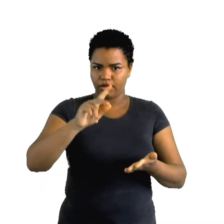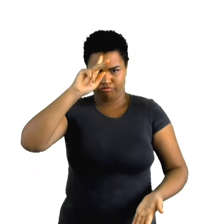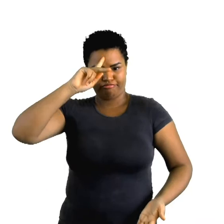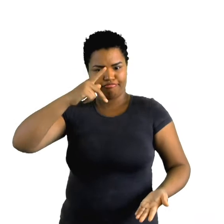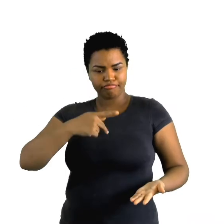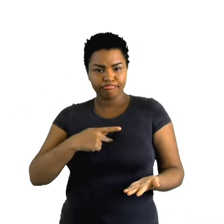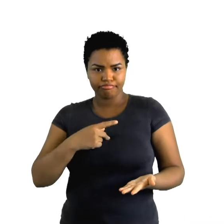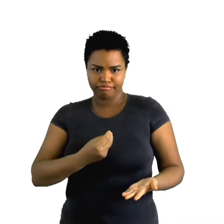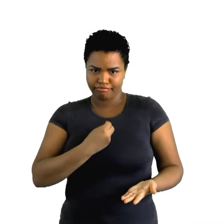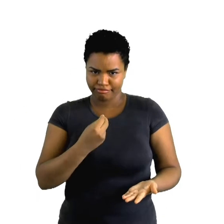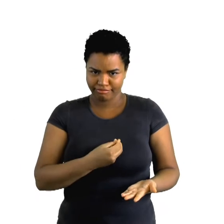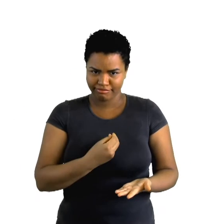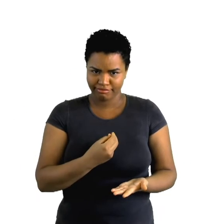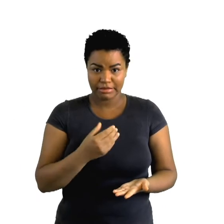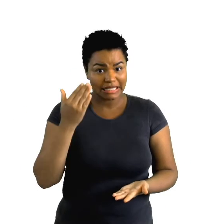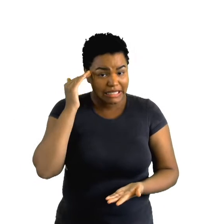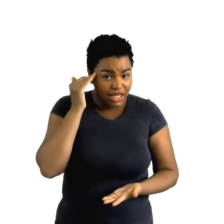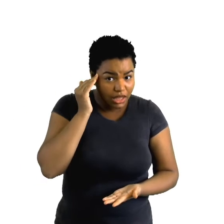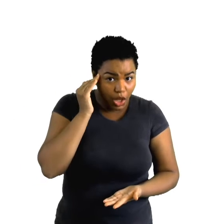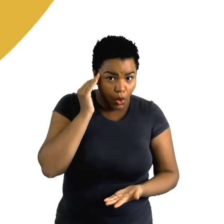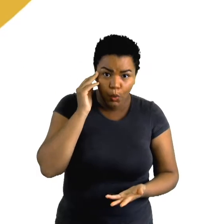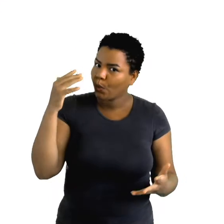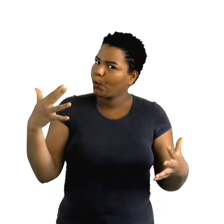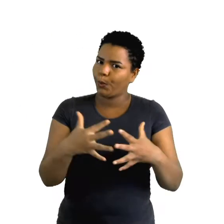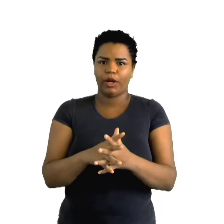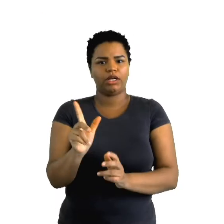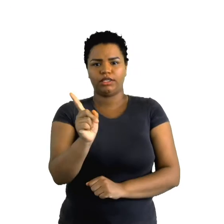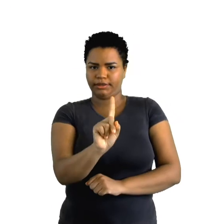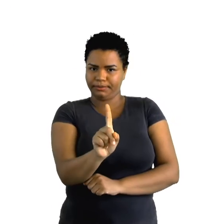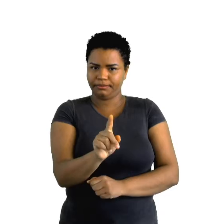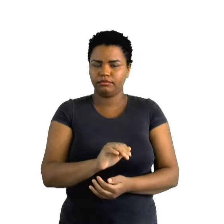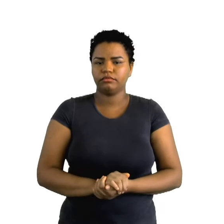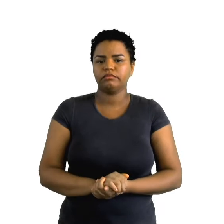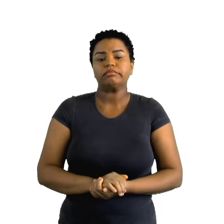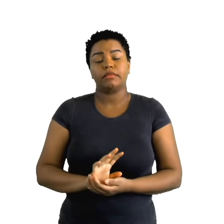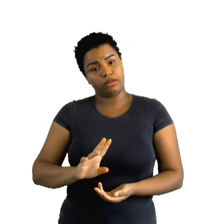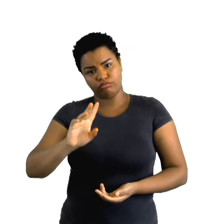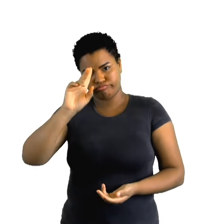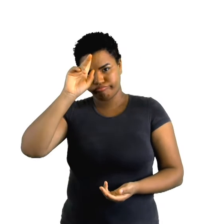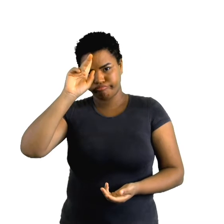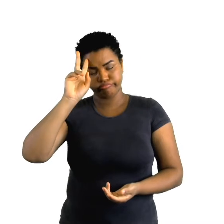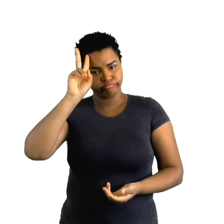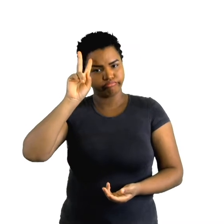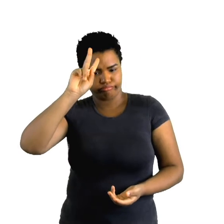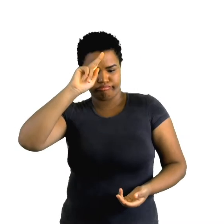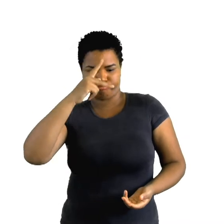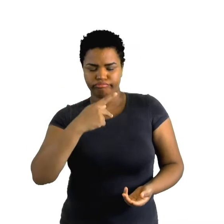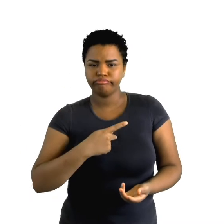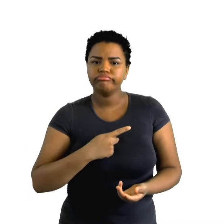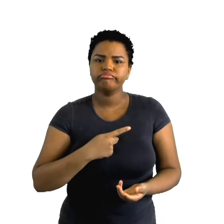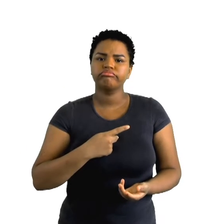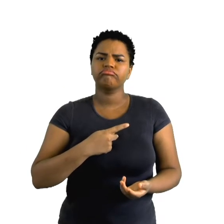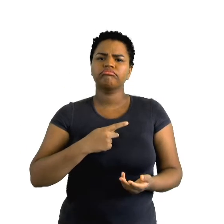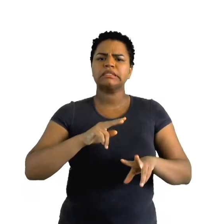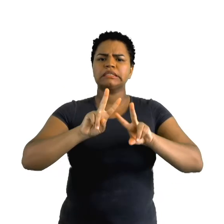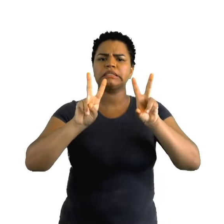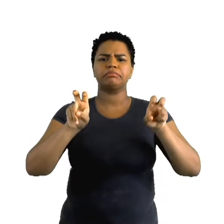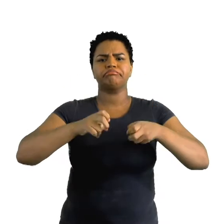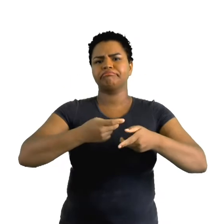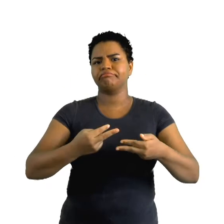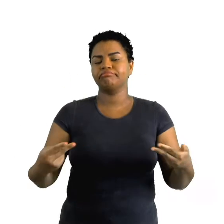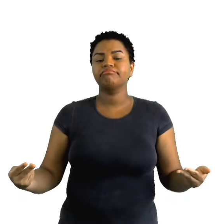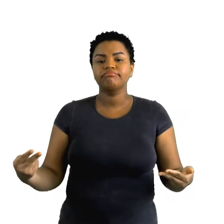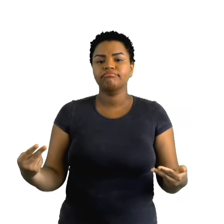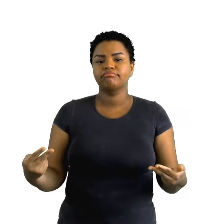Entendeu? Não vão confundir, hein? Numa autobiografia, o assunto é variado. Nós